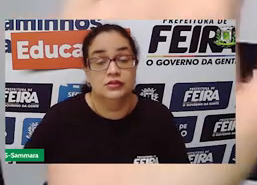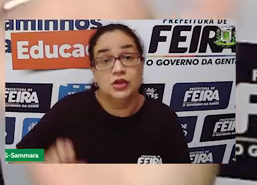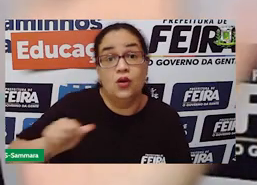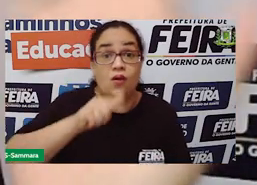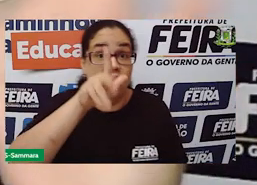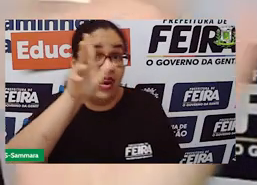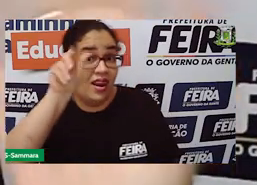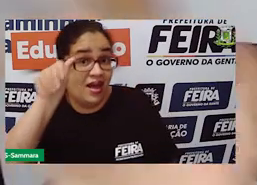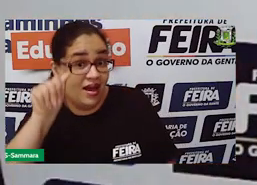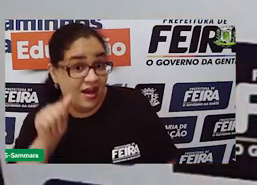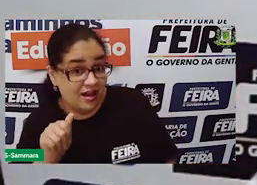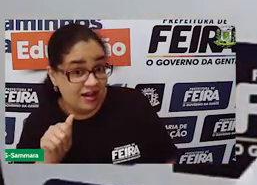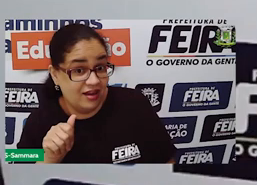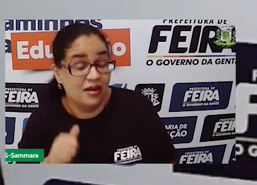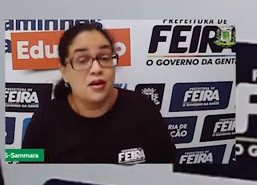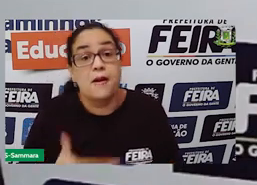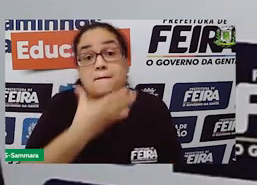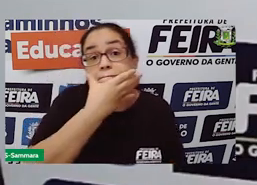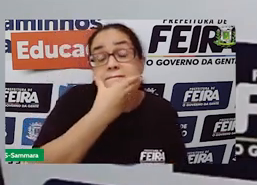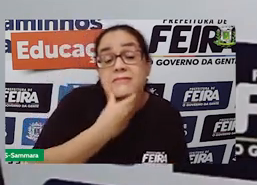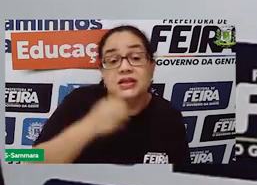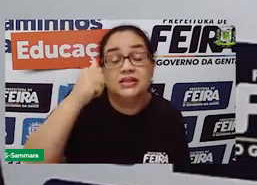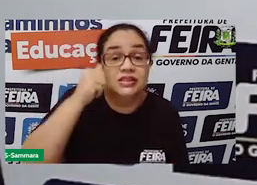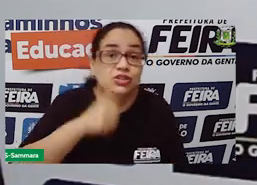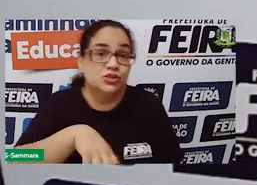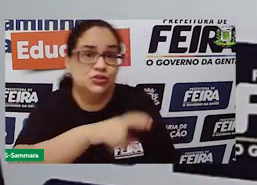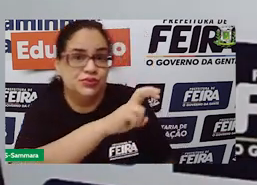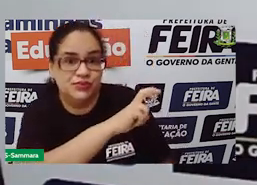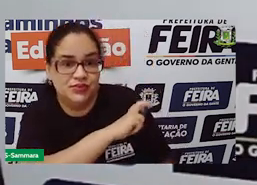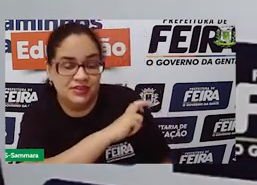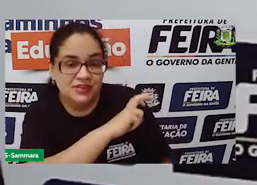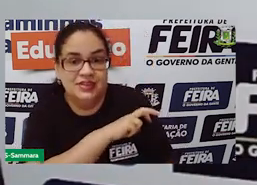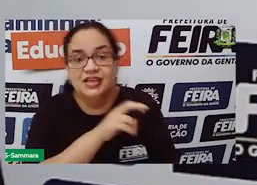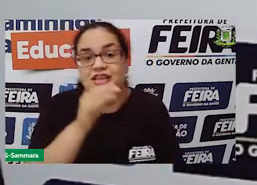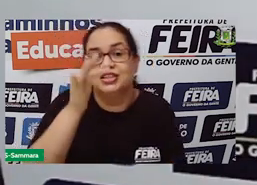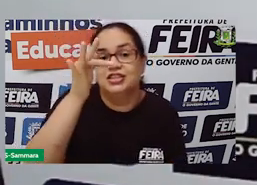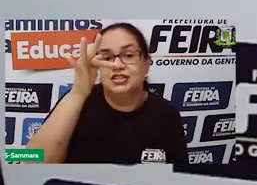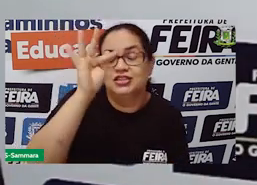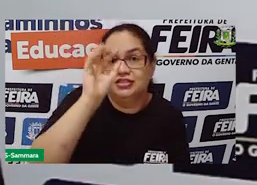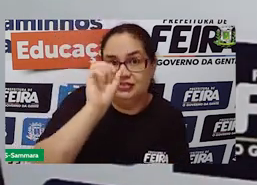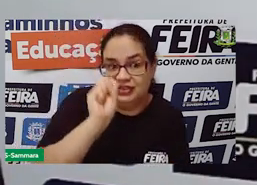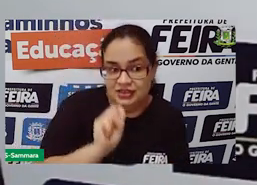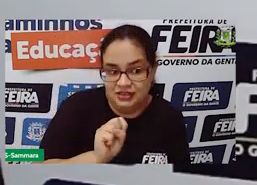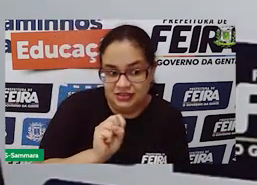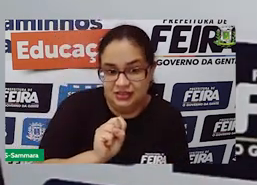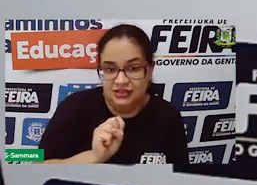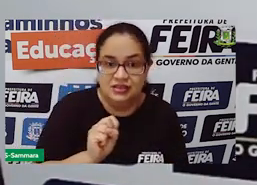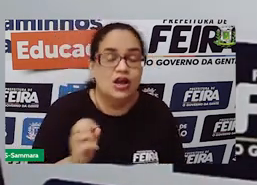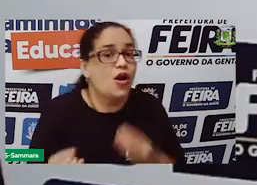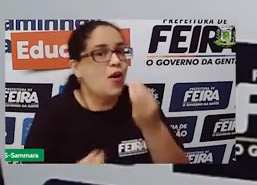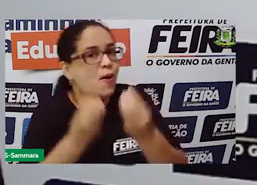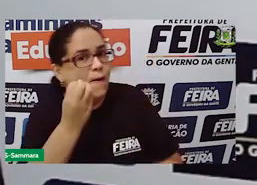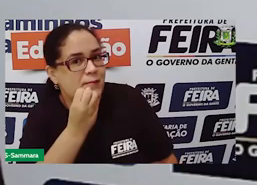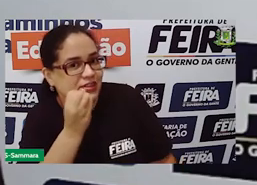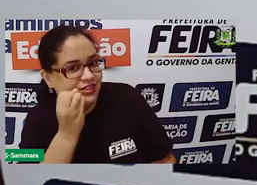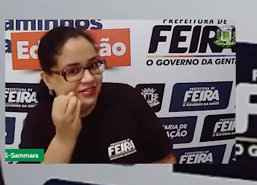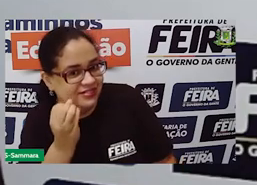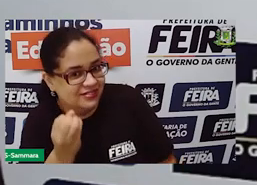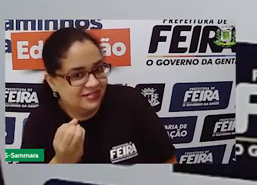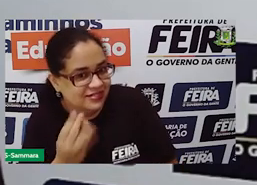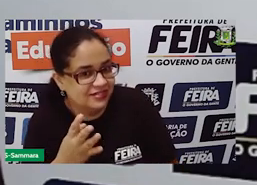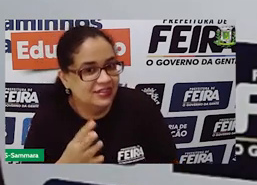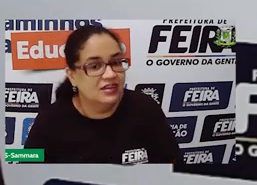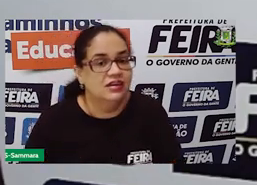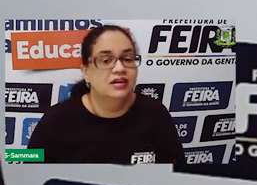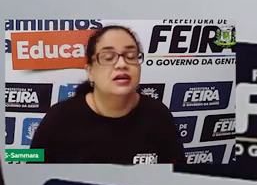Olá, meninos e meninas do quinto ano de Feira de Santana, como estão? E